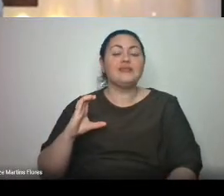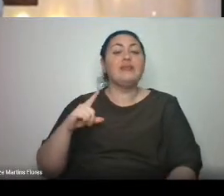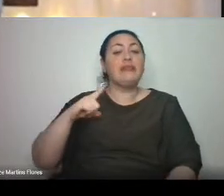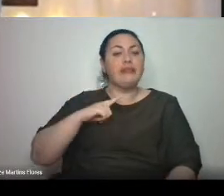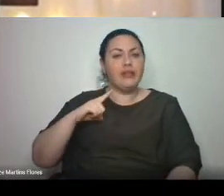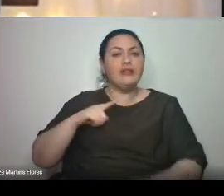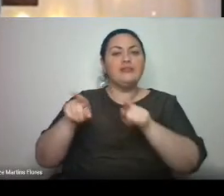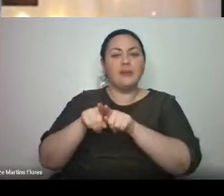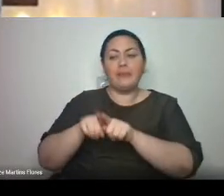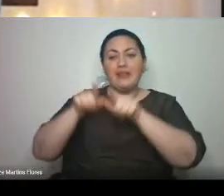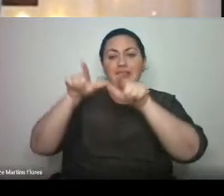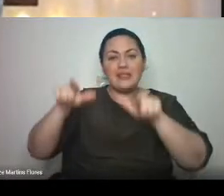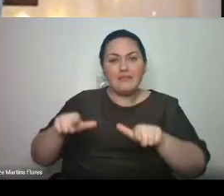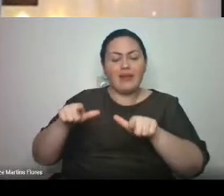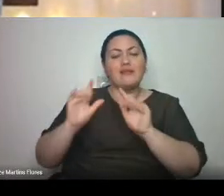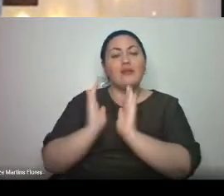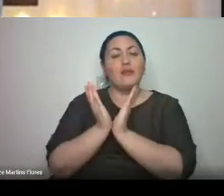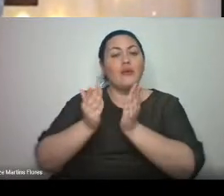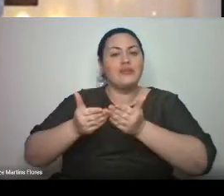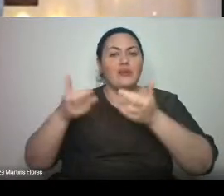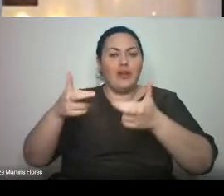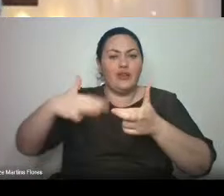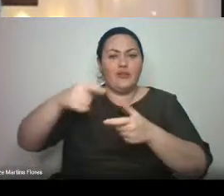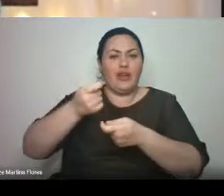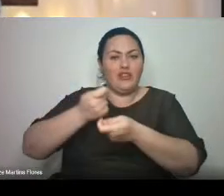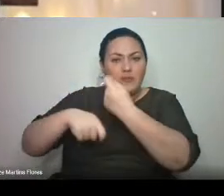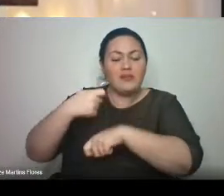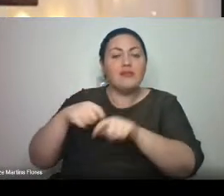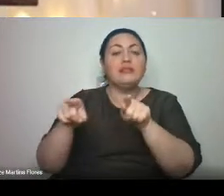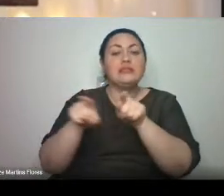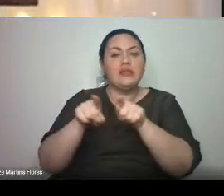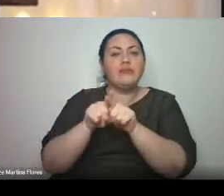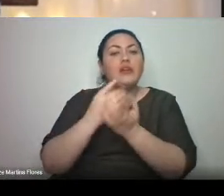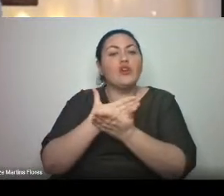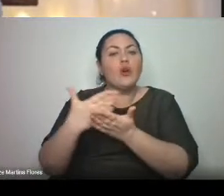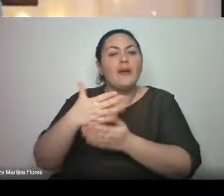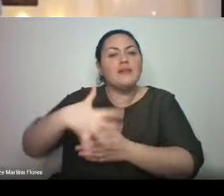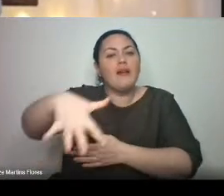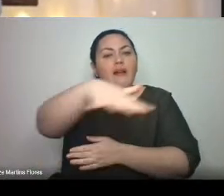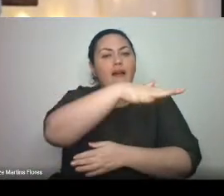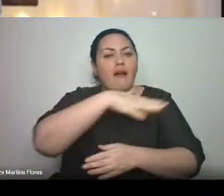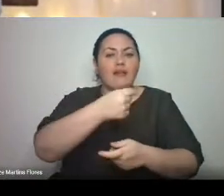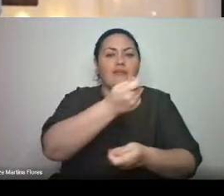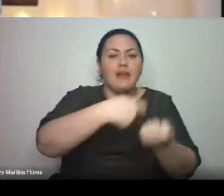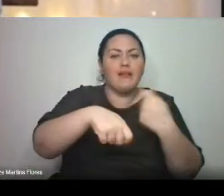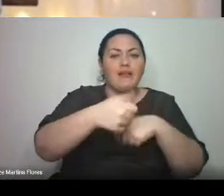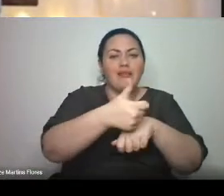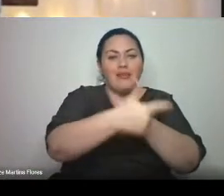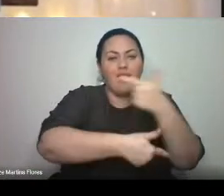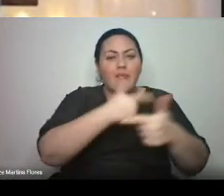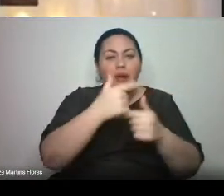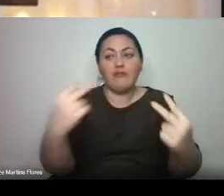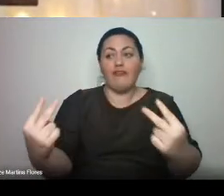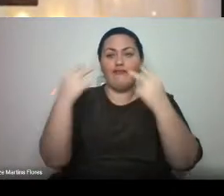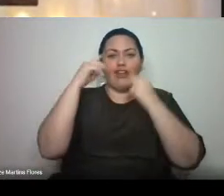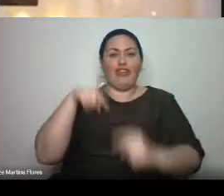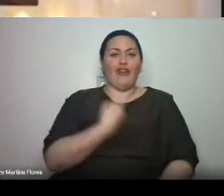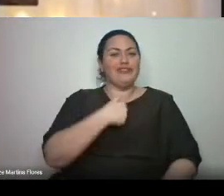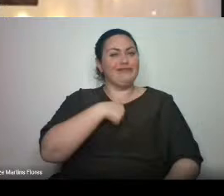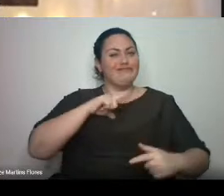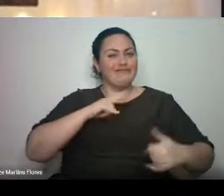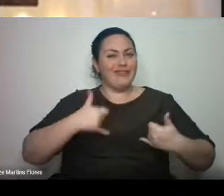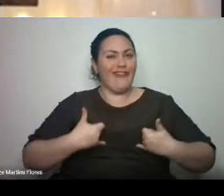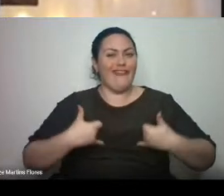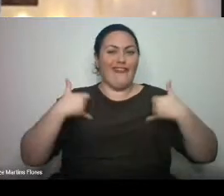Conselho Regional de Administração e temos conquistado visibilidade no mercado de trabalho. E isso me alegra muito, ter gestores em